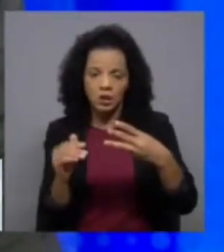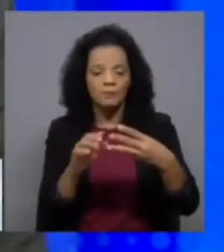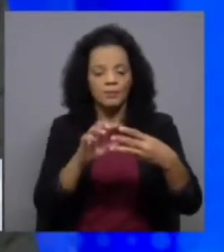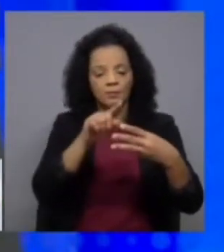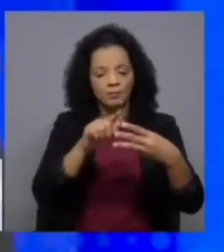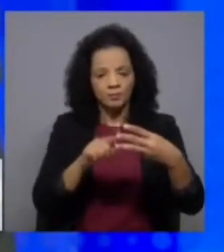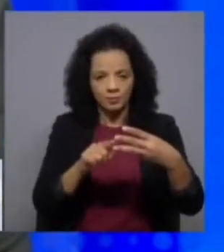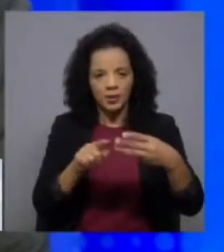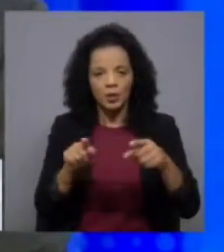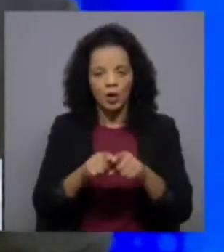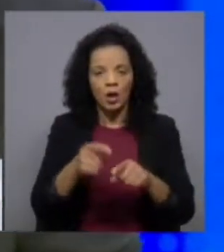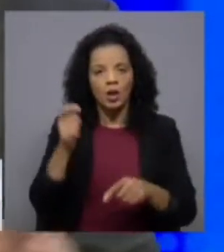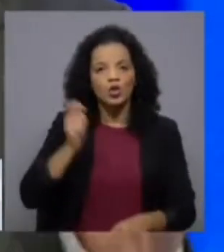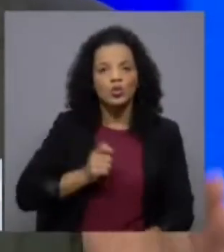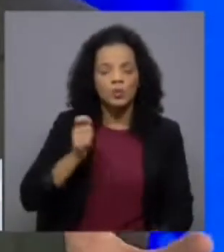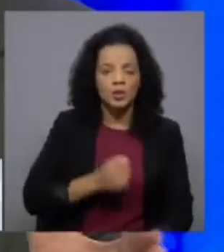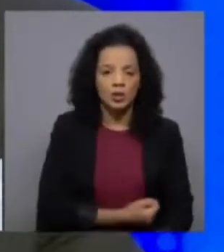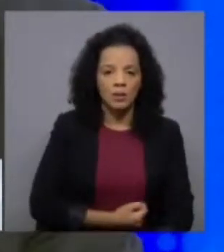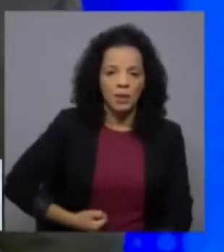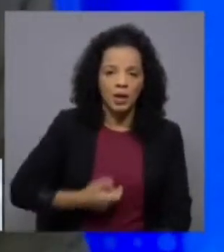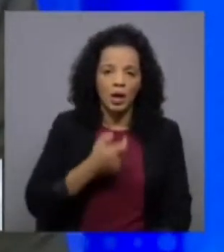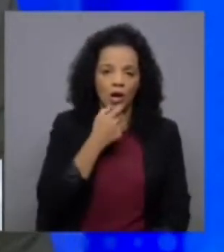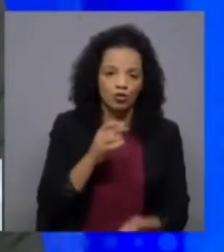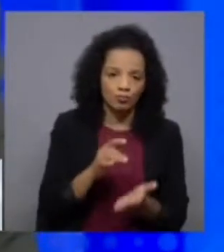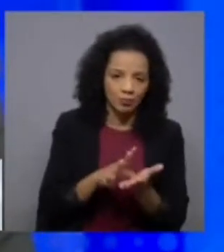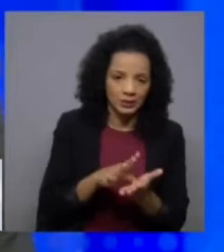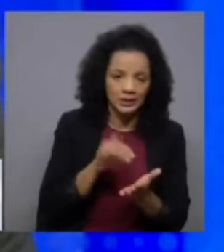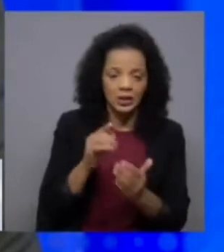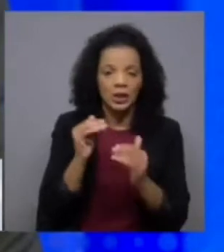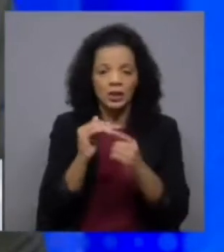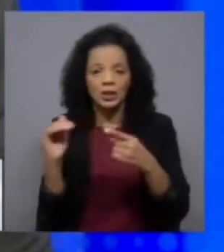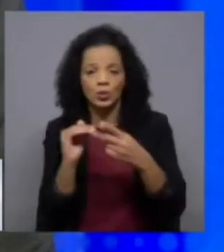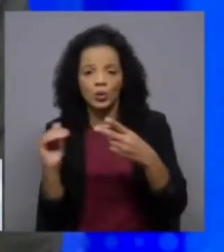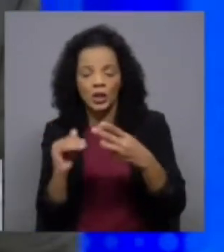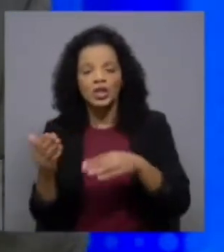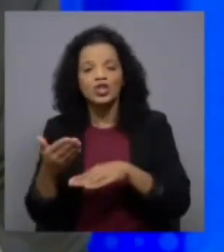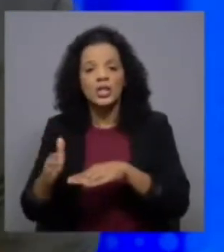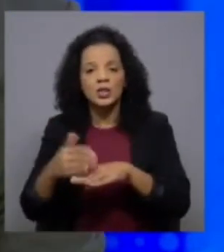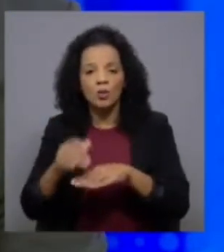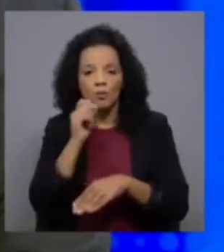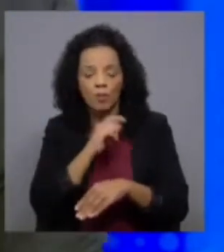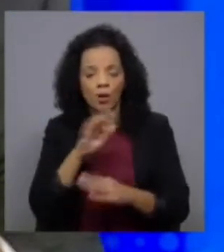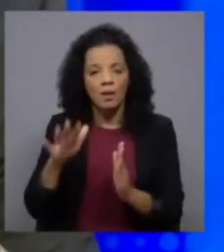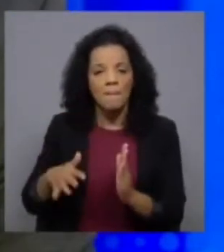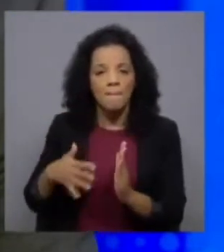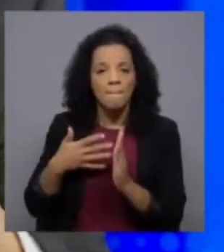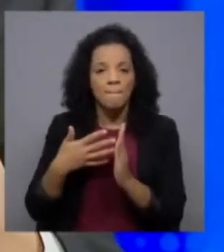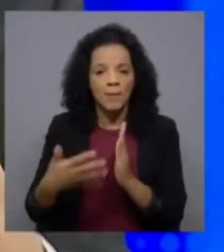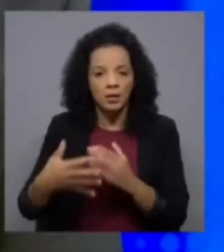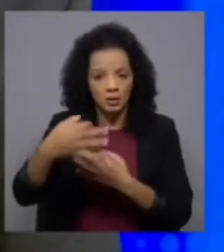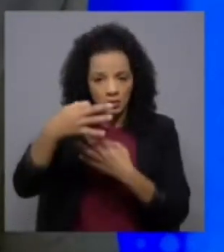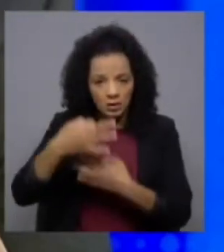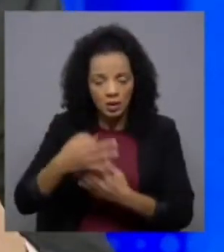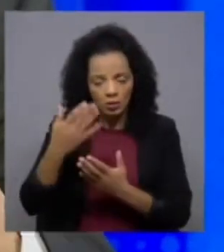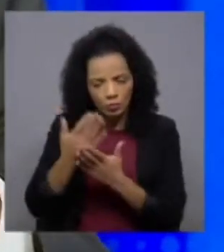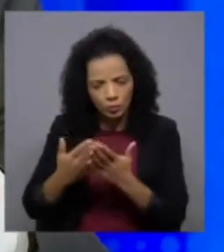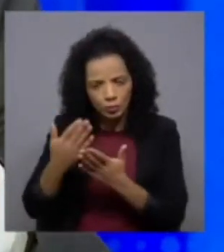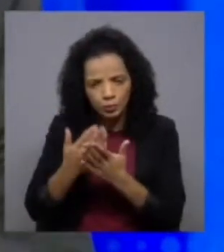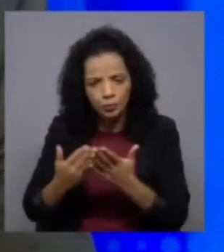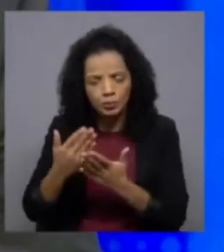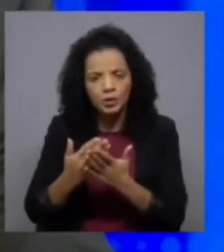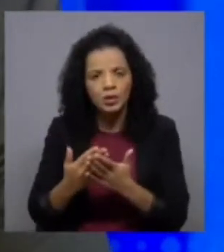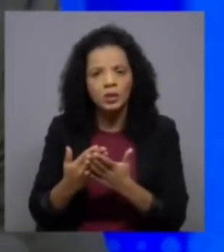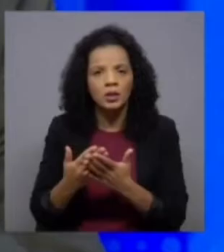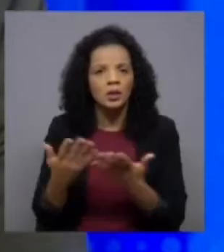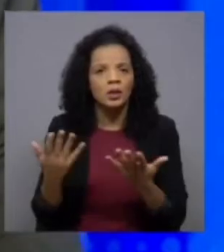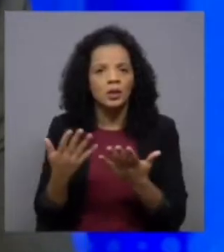de que o subsídio de desemprego é para quem é despedido e essas categorias de exceção podem ter a ver com um plano sério de estudos para